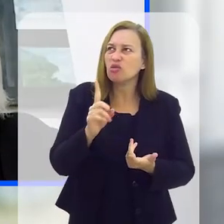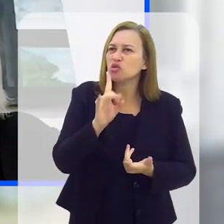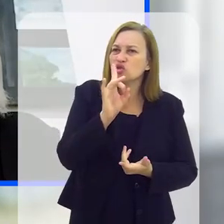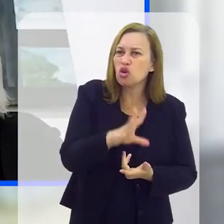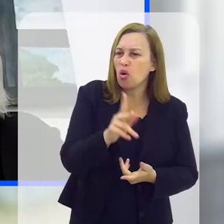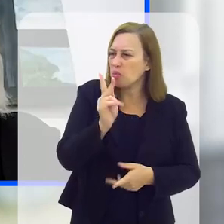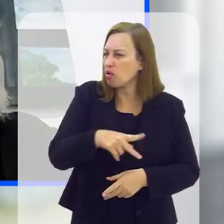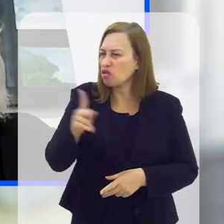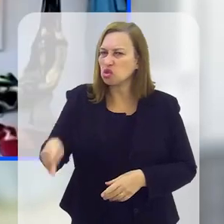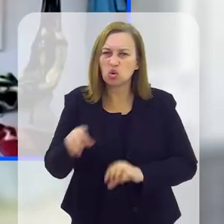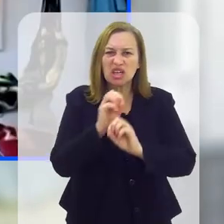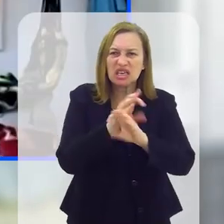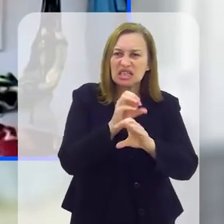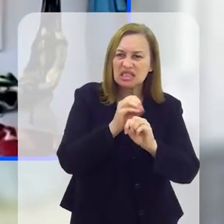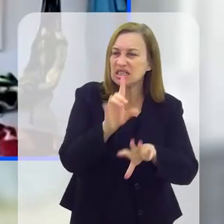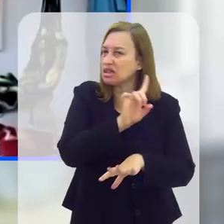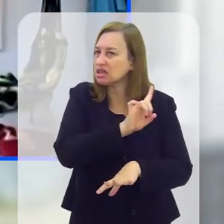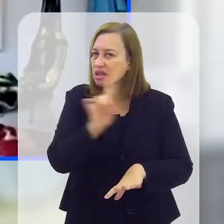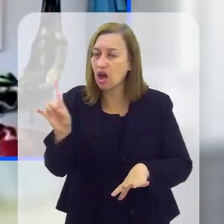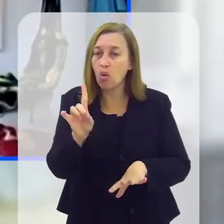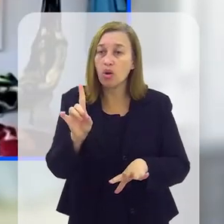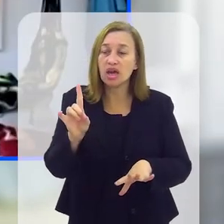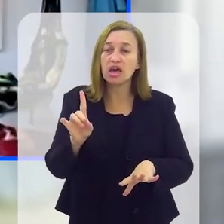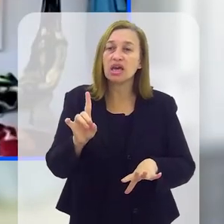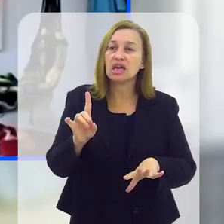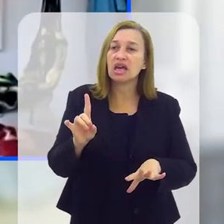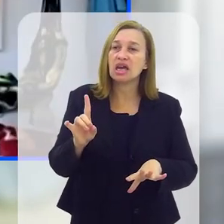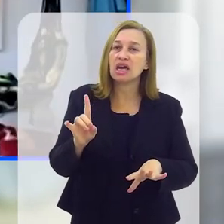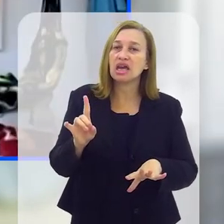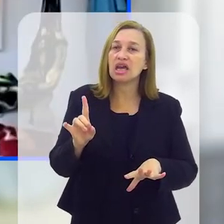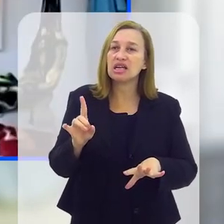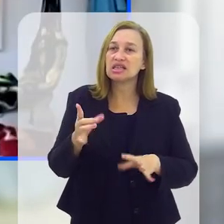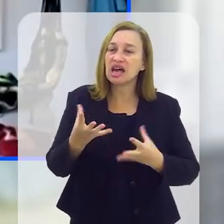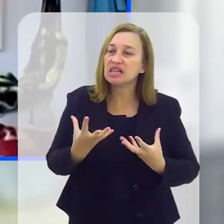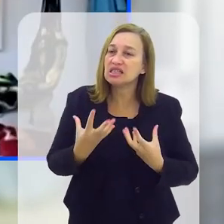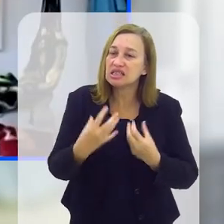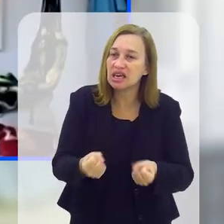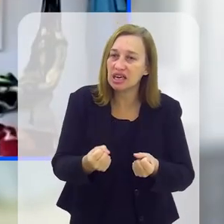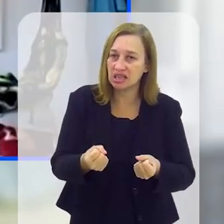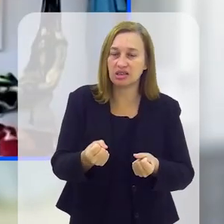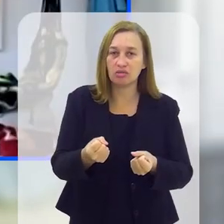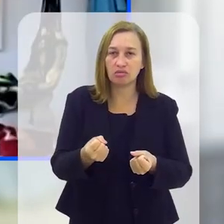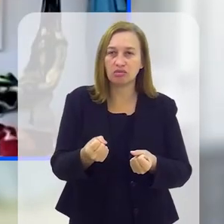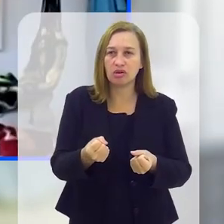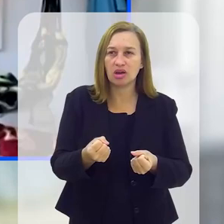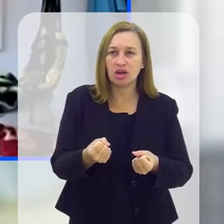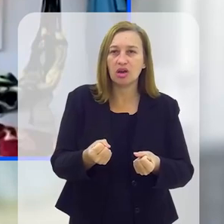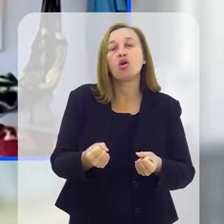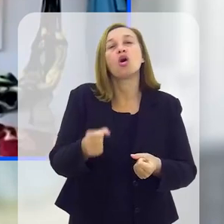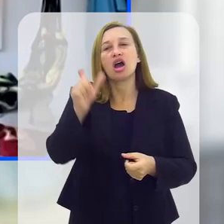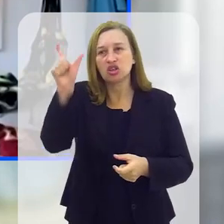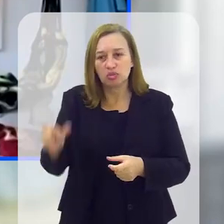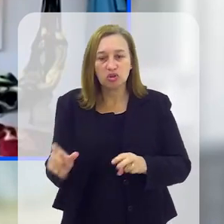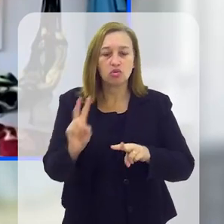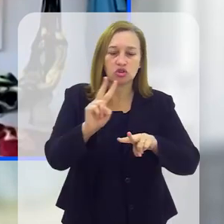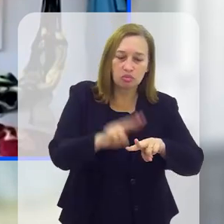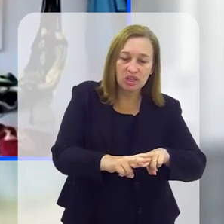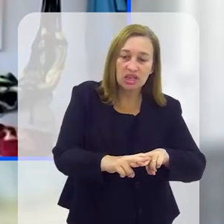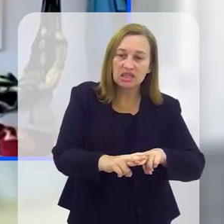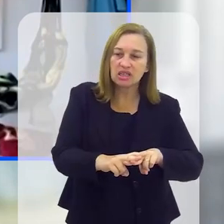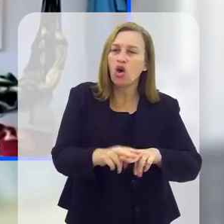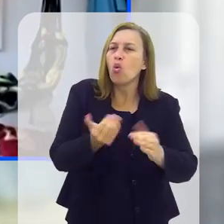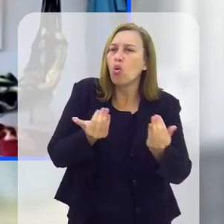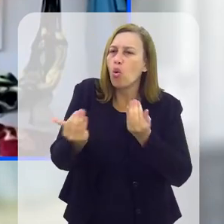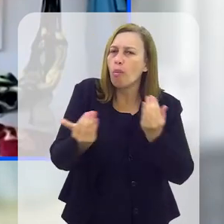professores, ensinadores. Eles adotam aqueles presos como se fossem seus filhos. E os